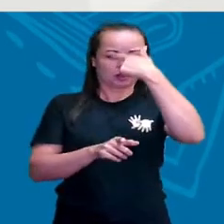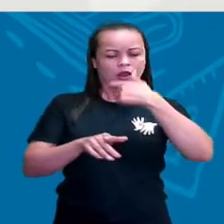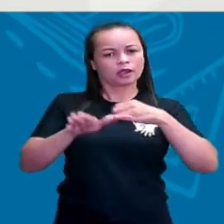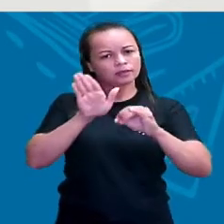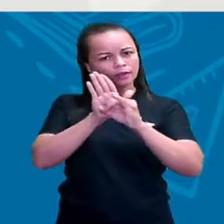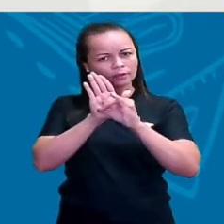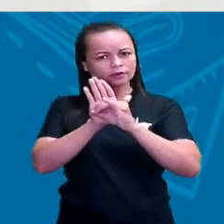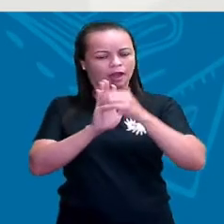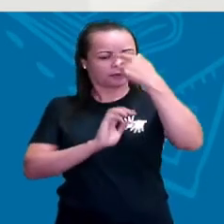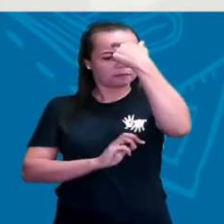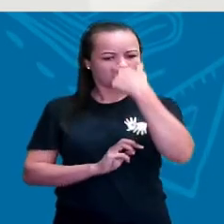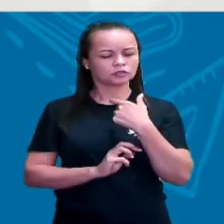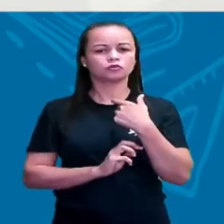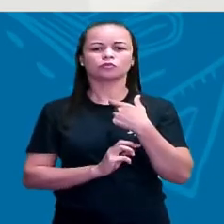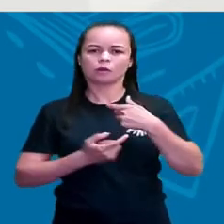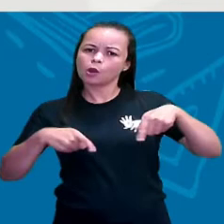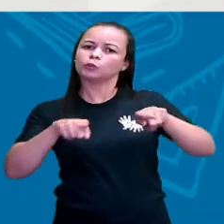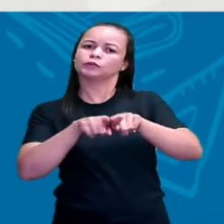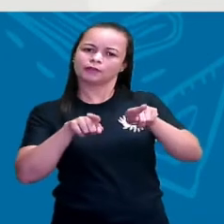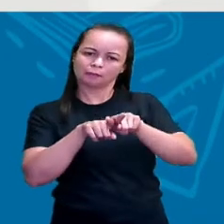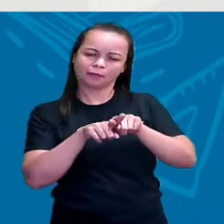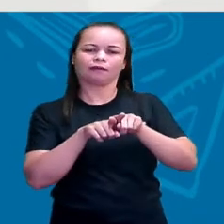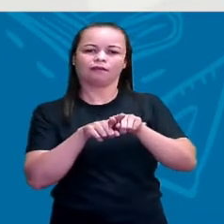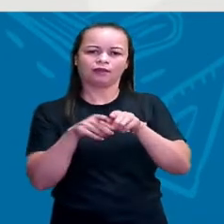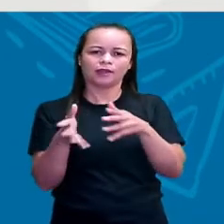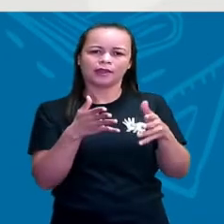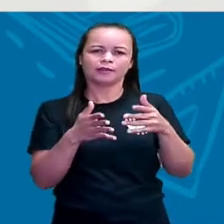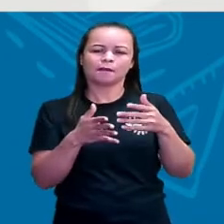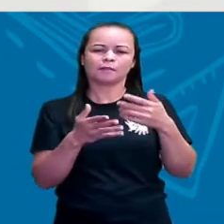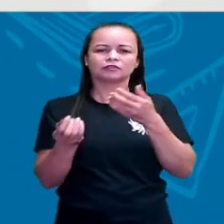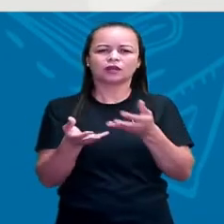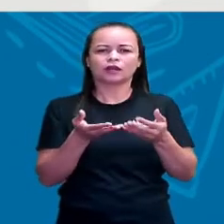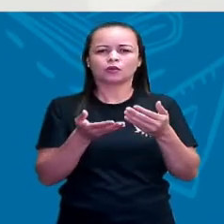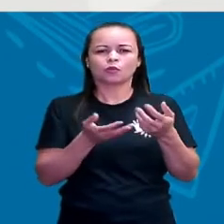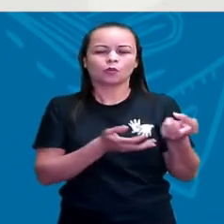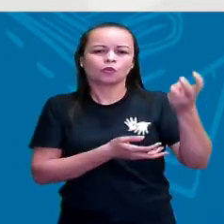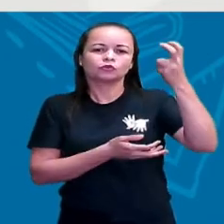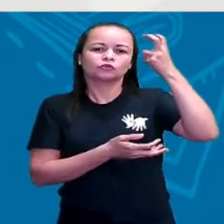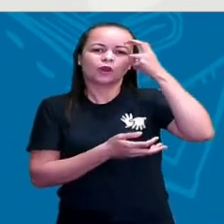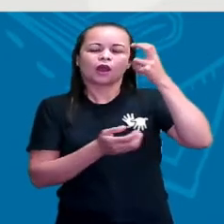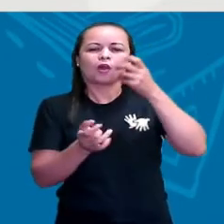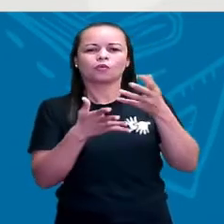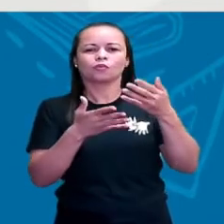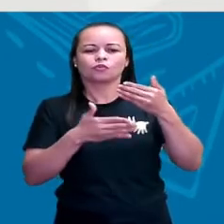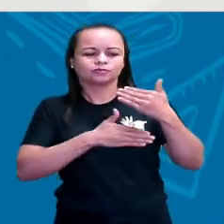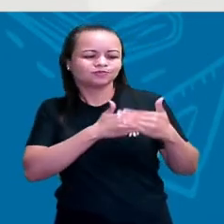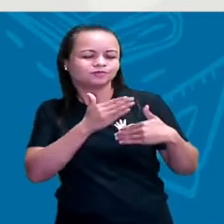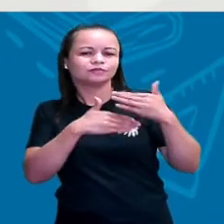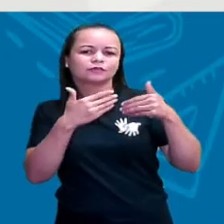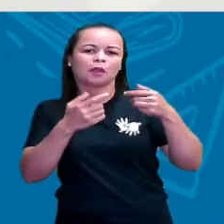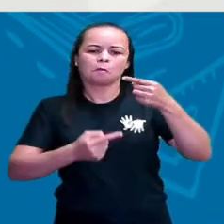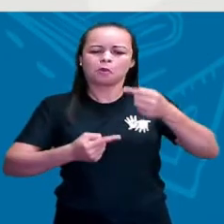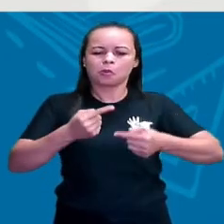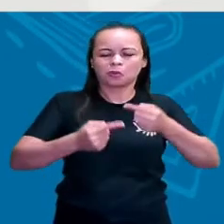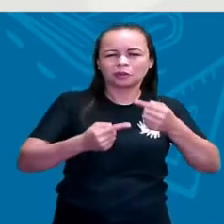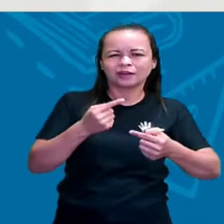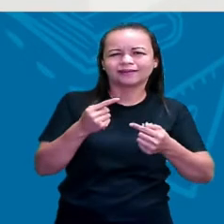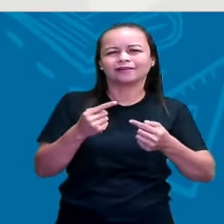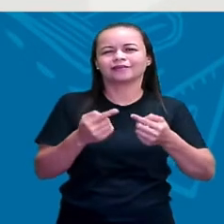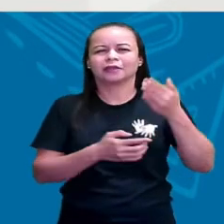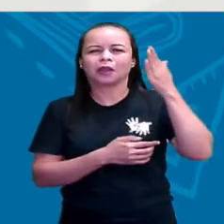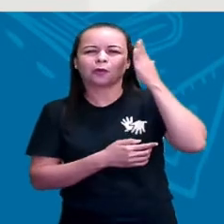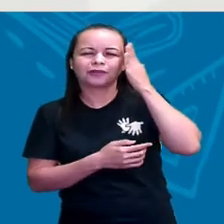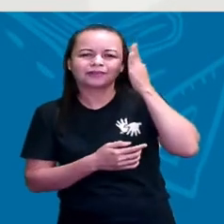pessoal, que é a nossa personalidade, é a nossa construção cultural, é a nossa construção política, é a nossa